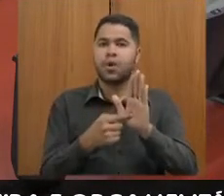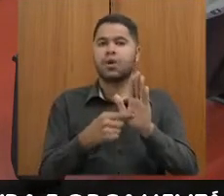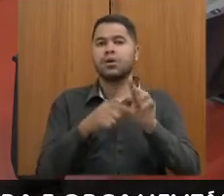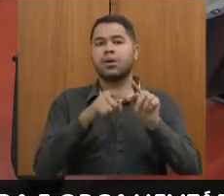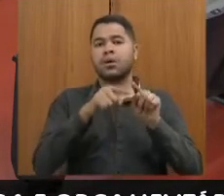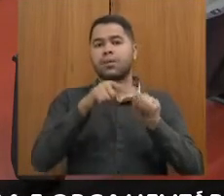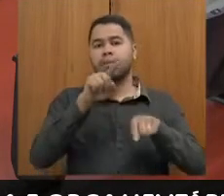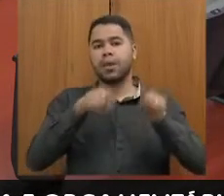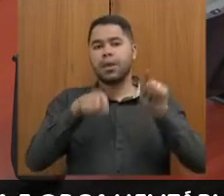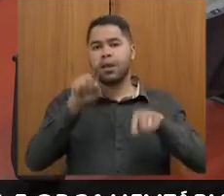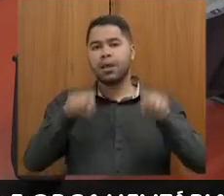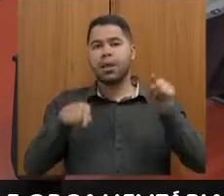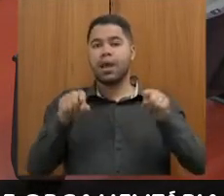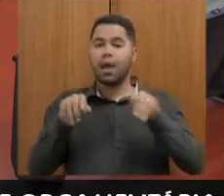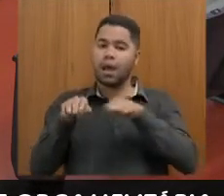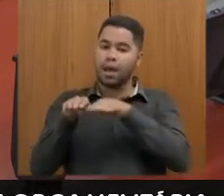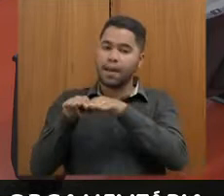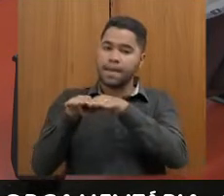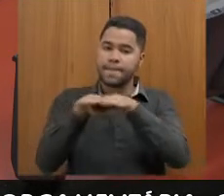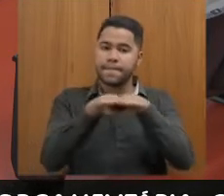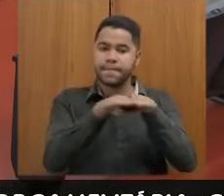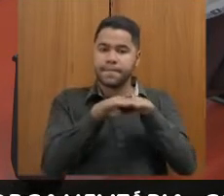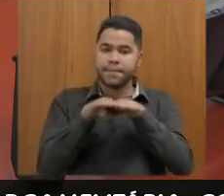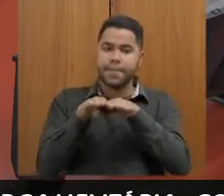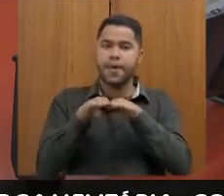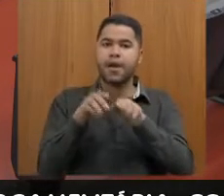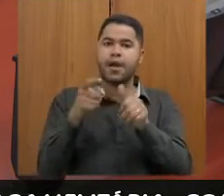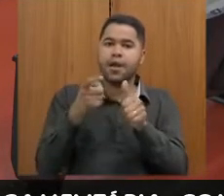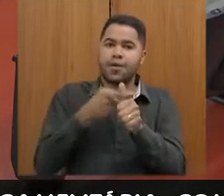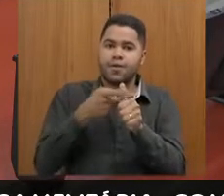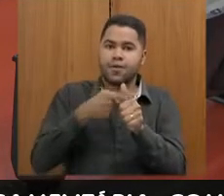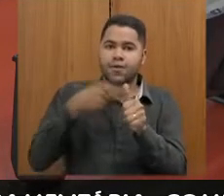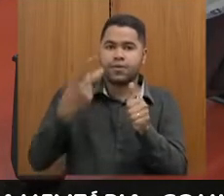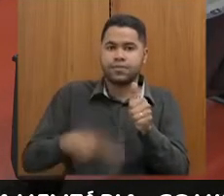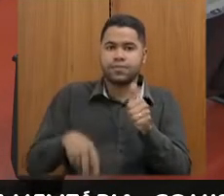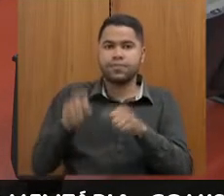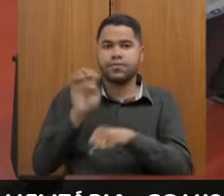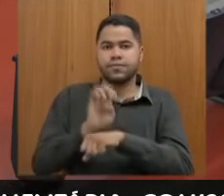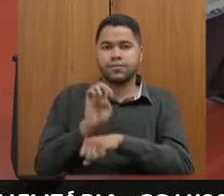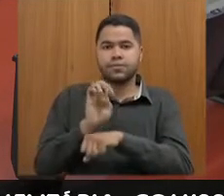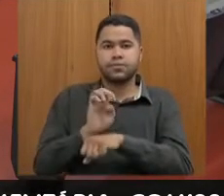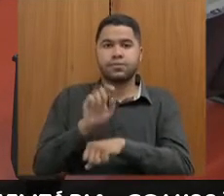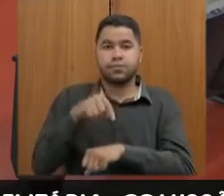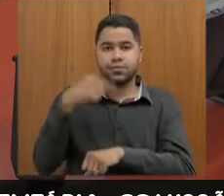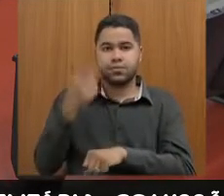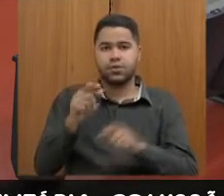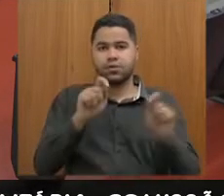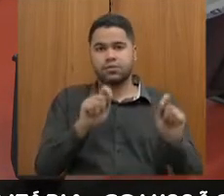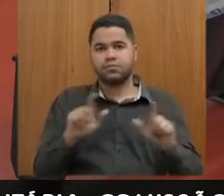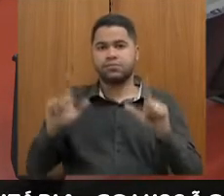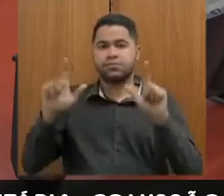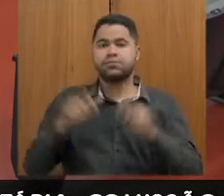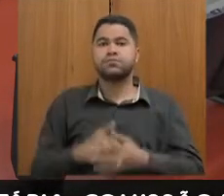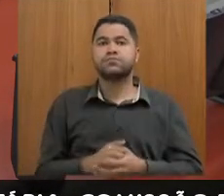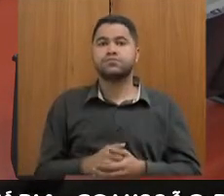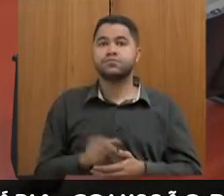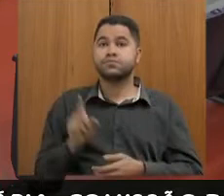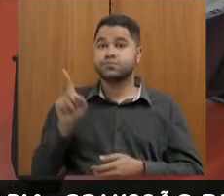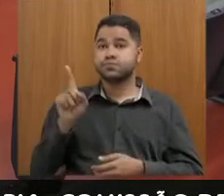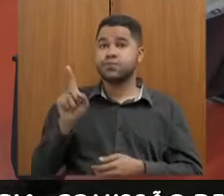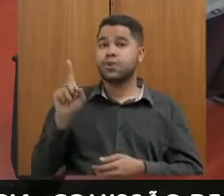de volta ao equilíbrio das contas do Estado de Minas Gerais. Próximo, por favor. Esse aí é o resultado